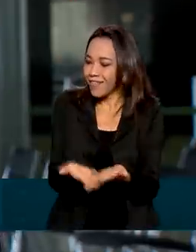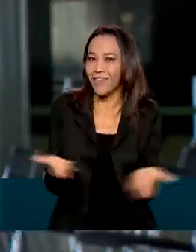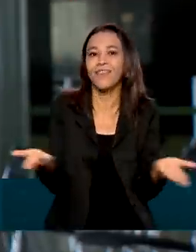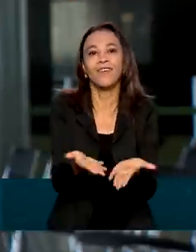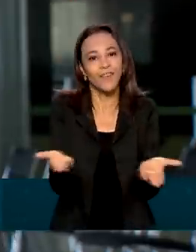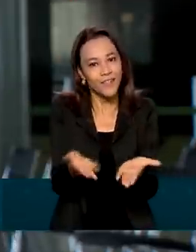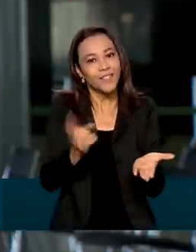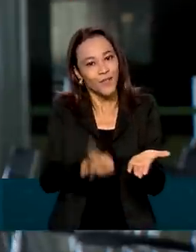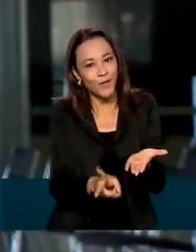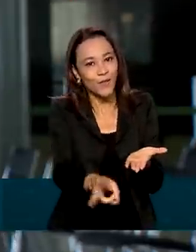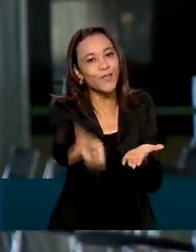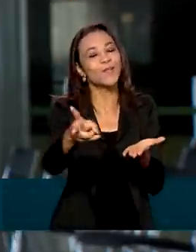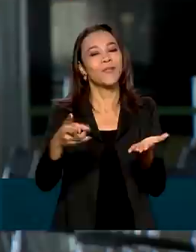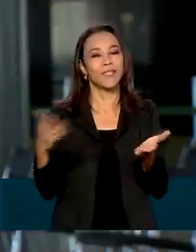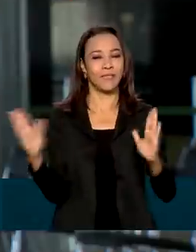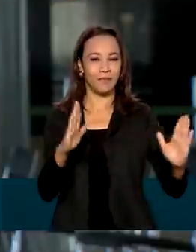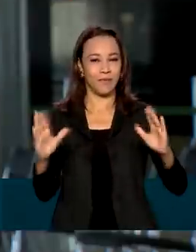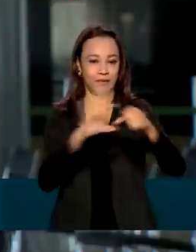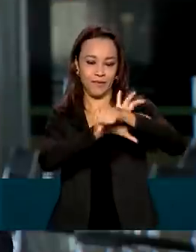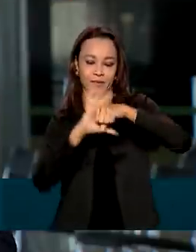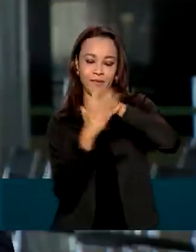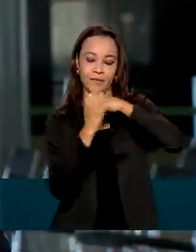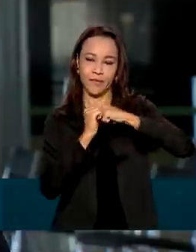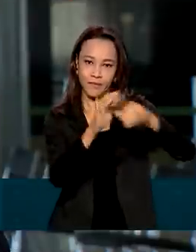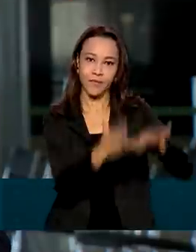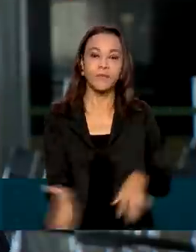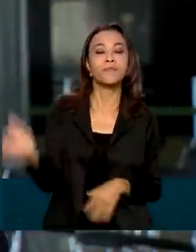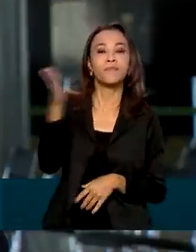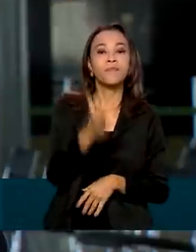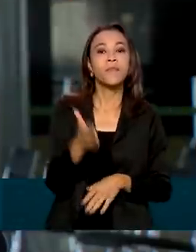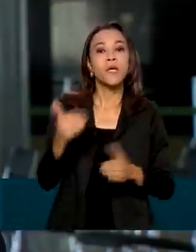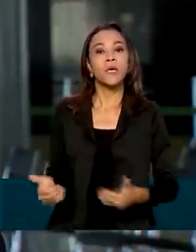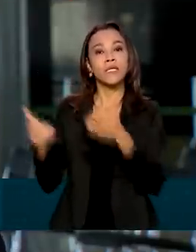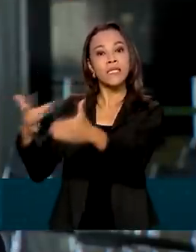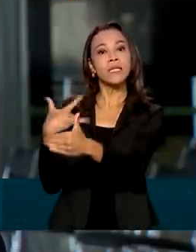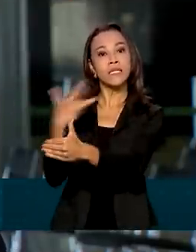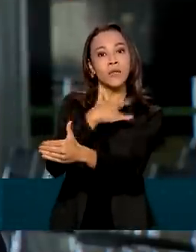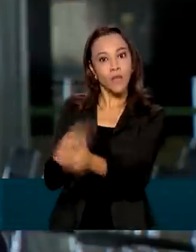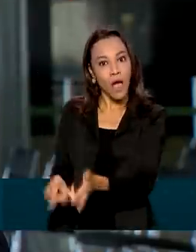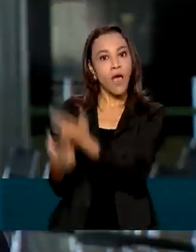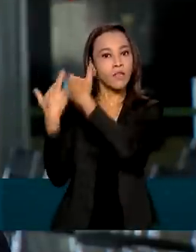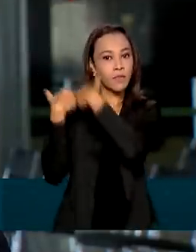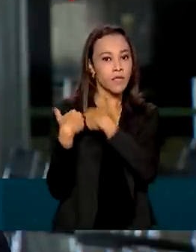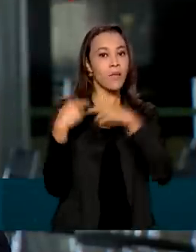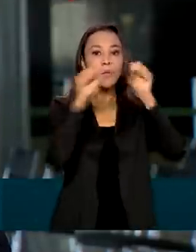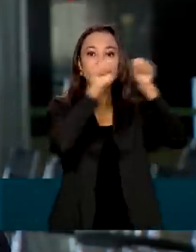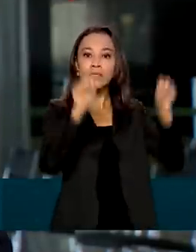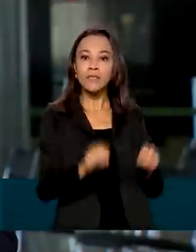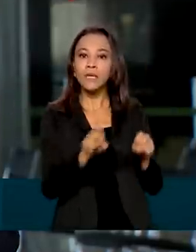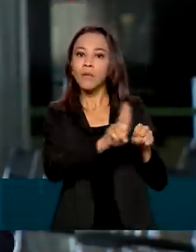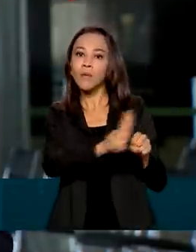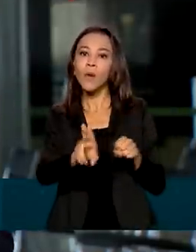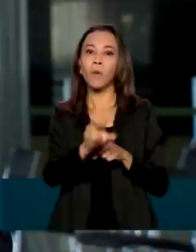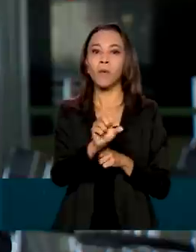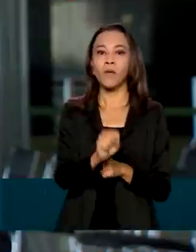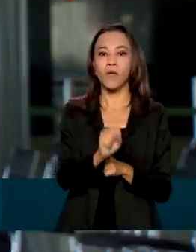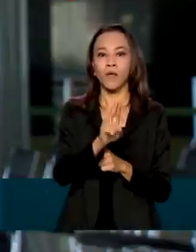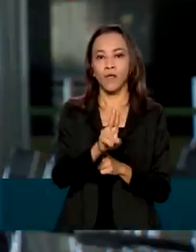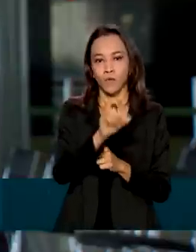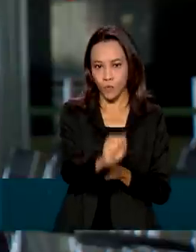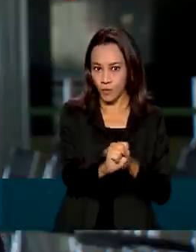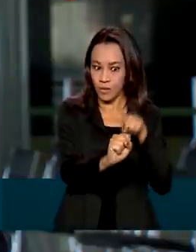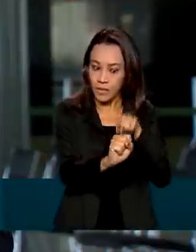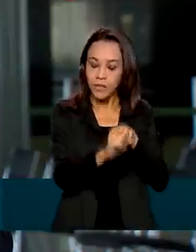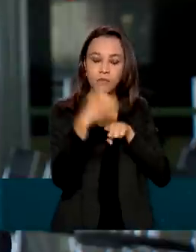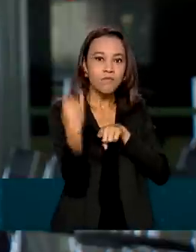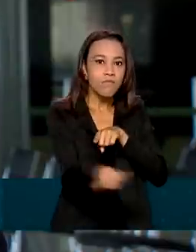durante a Covid-19. Olha, o Ministério da Saúde também é o principal responsável pelo SUS, o Sistema Único de Saúde, que é importante